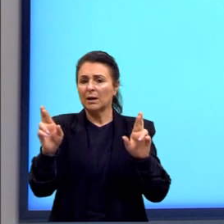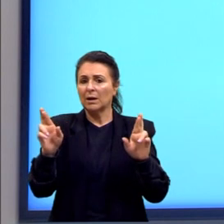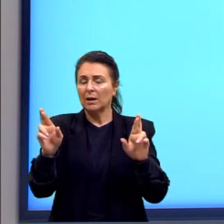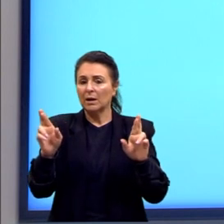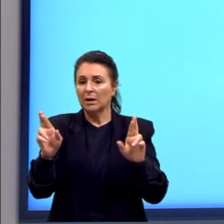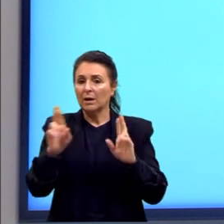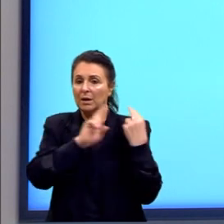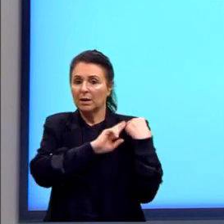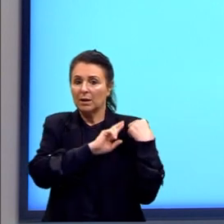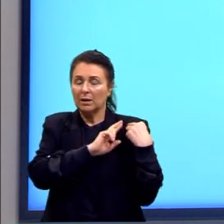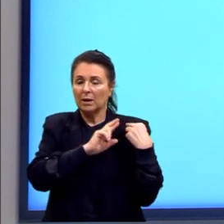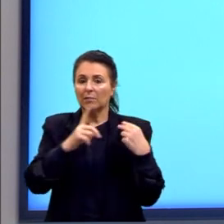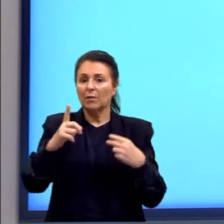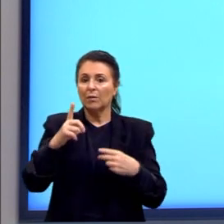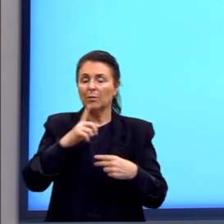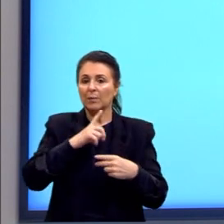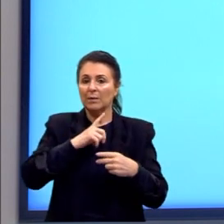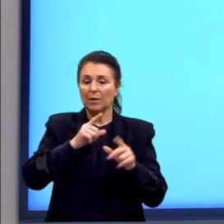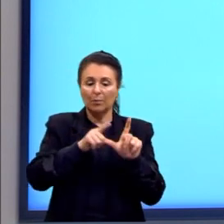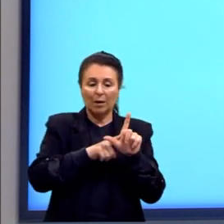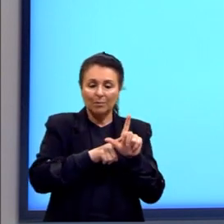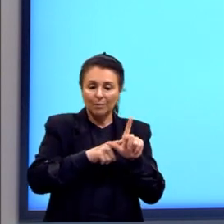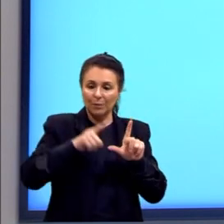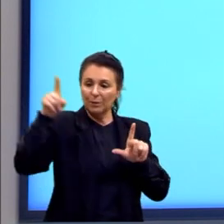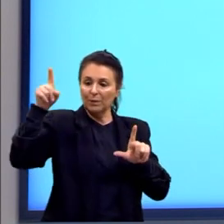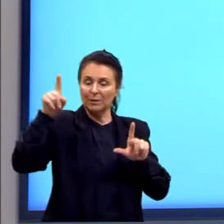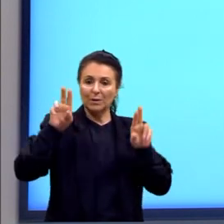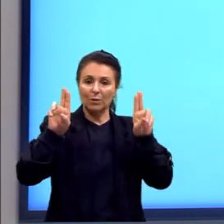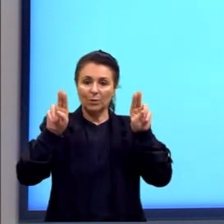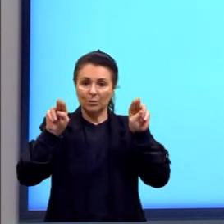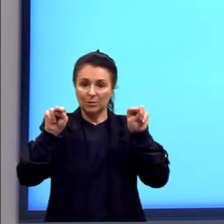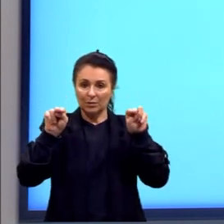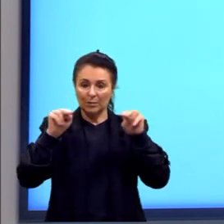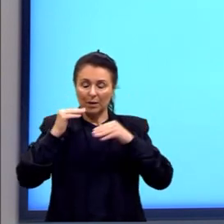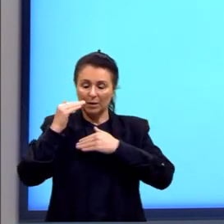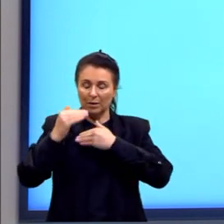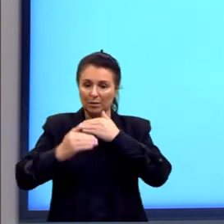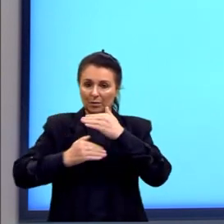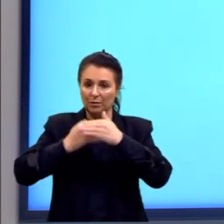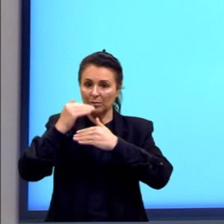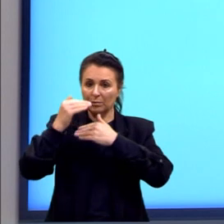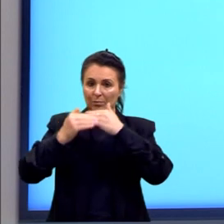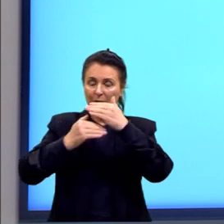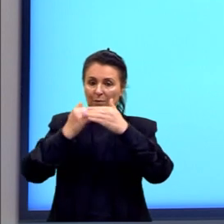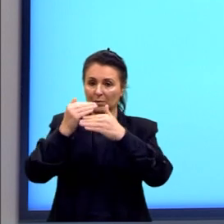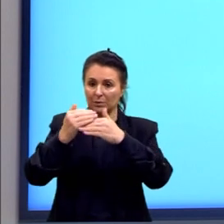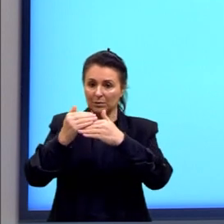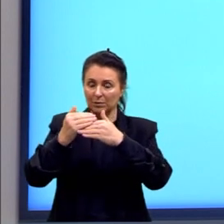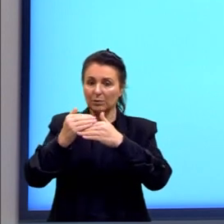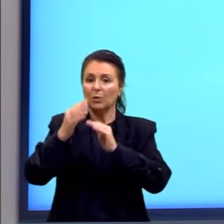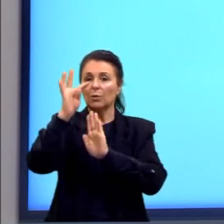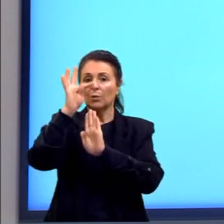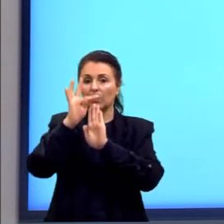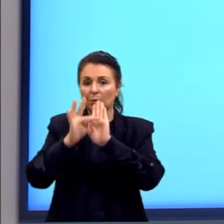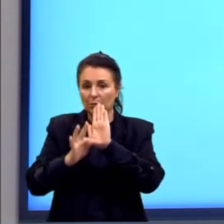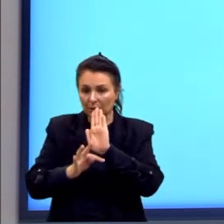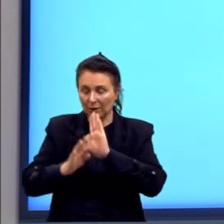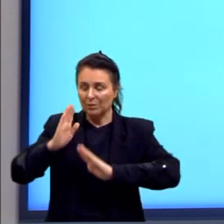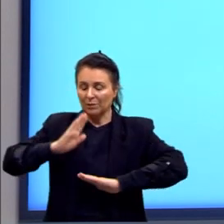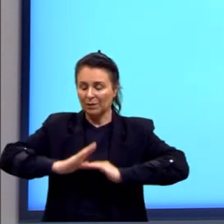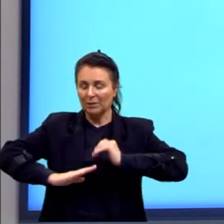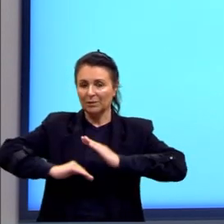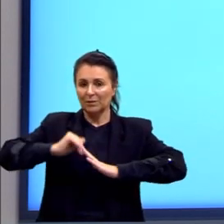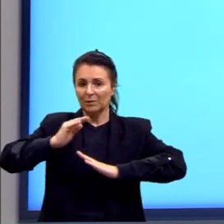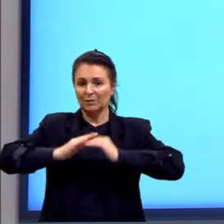condições para a nossa progressão temática. Que é o processo através do qual um texto vai se construir.